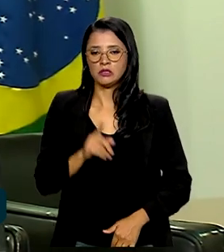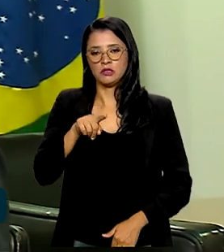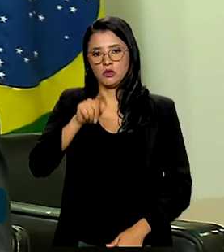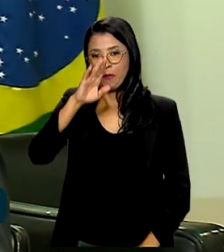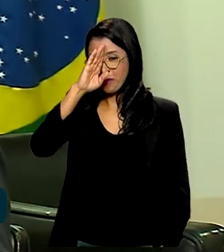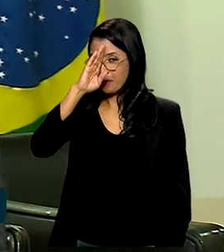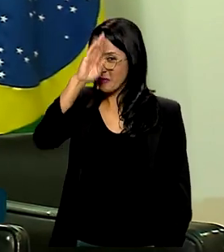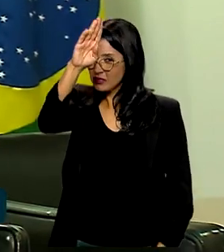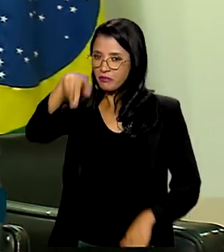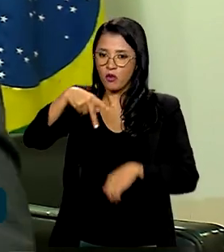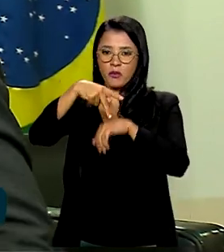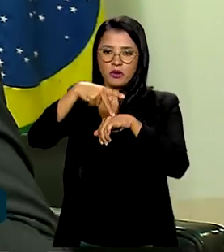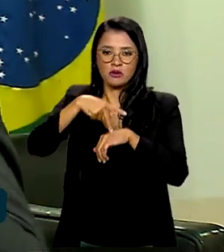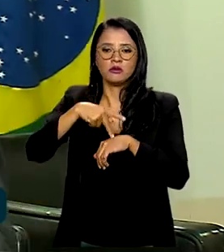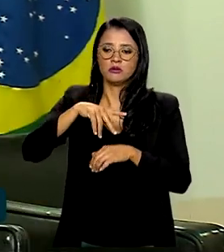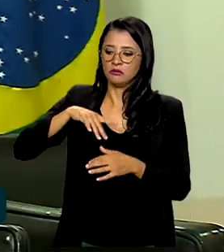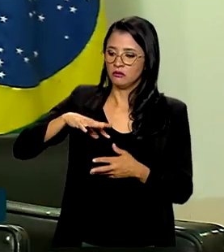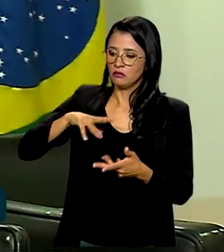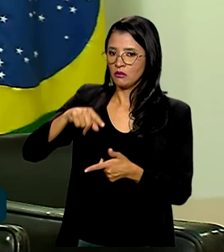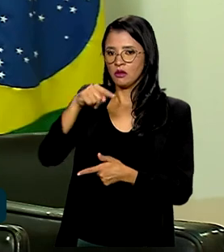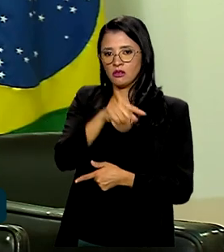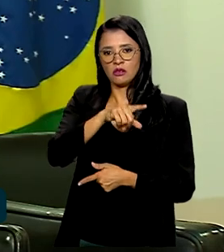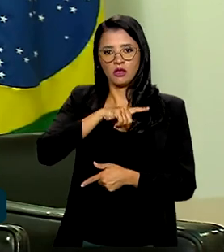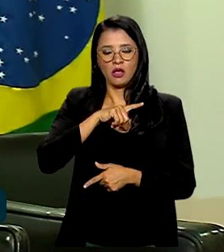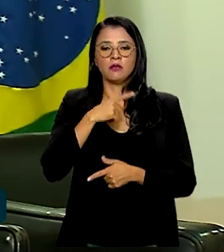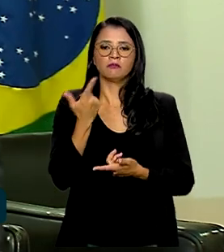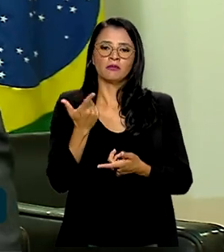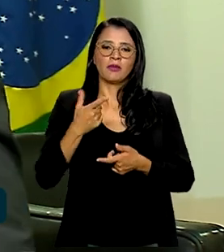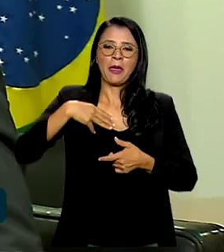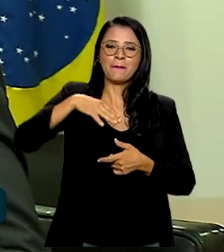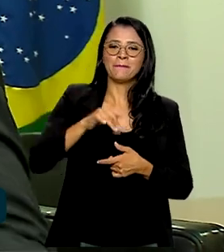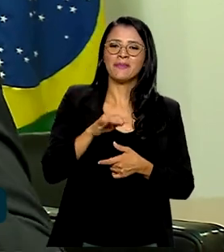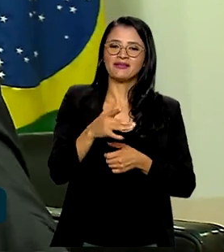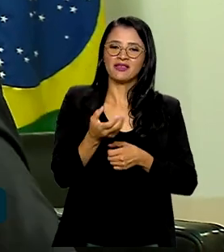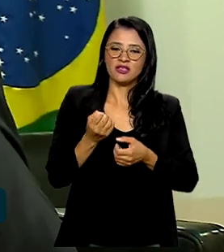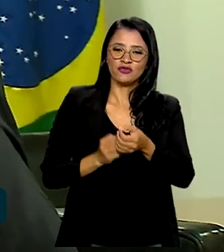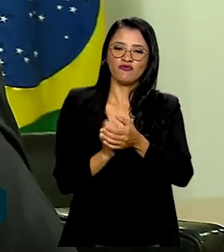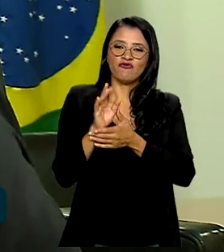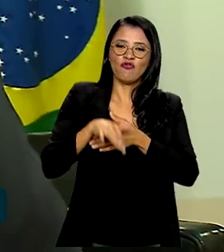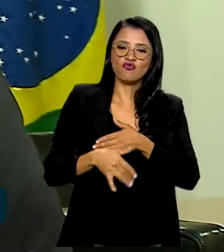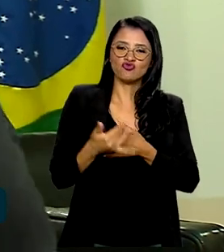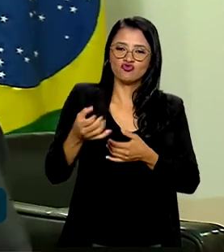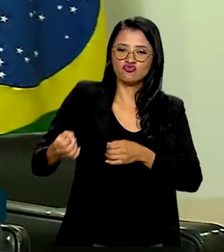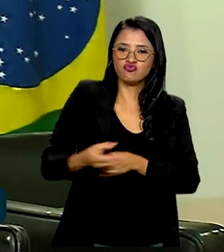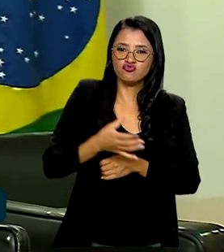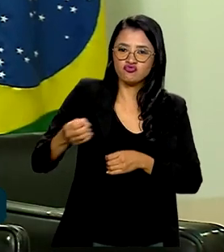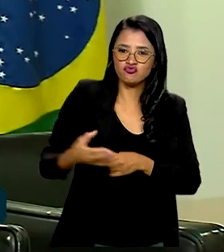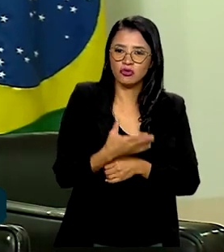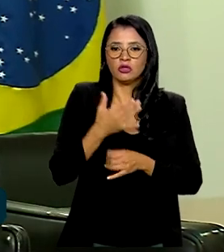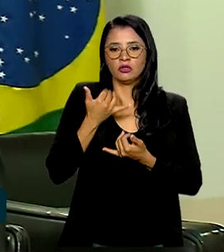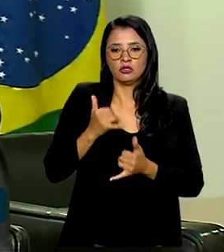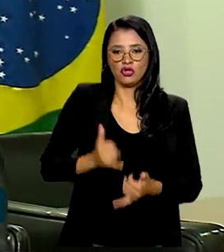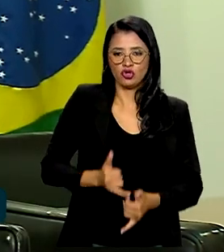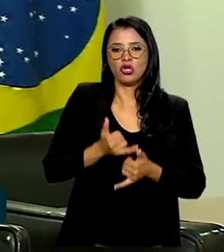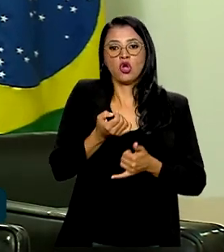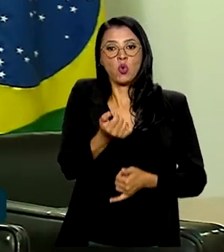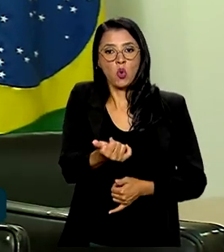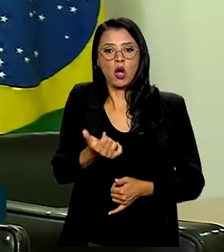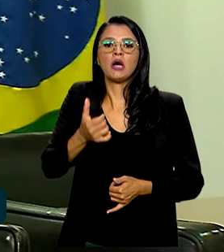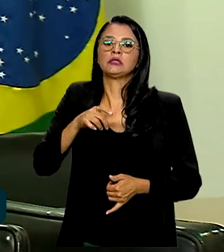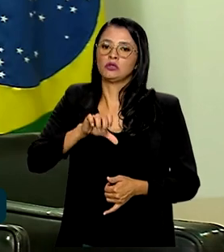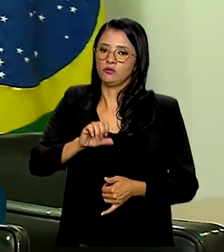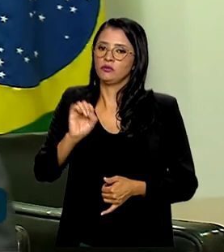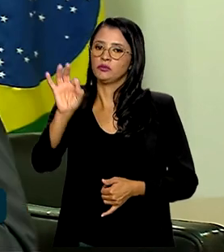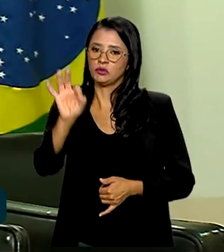nação do mundo numa matriz renovável de geração de energia. O Brasil já tem quase 80% da sua energia a partir de